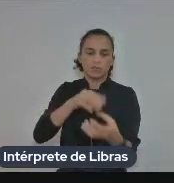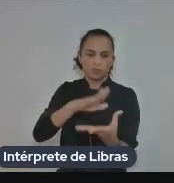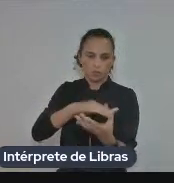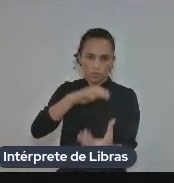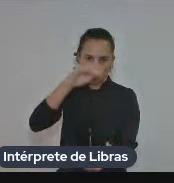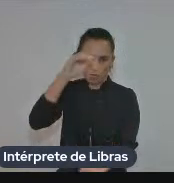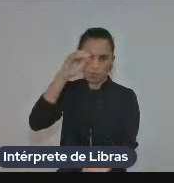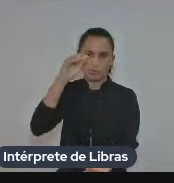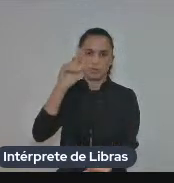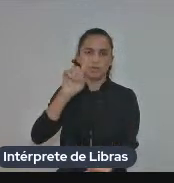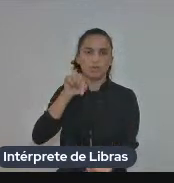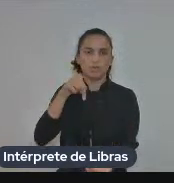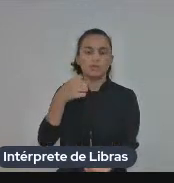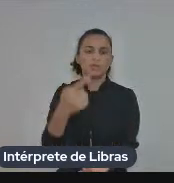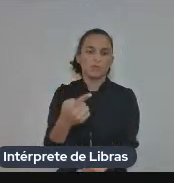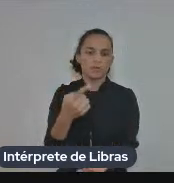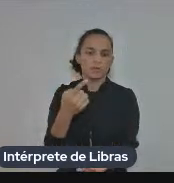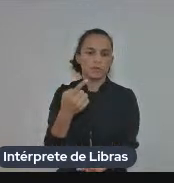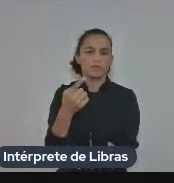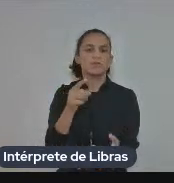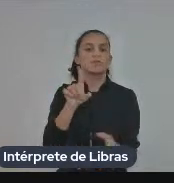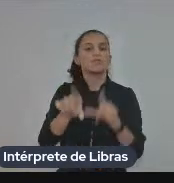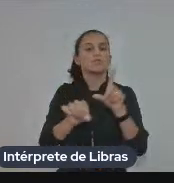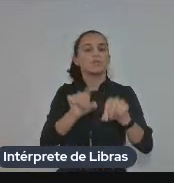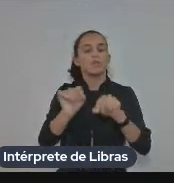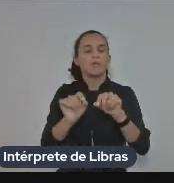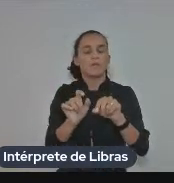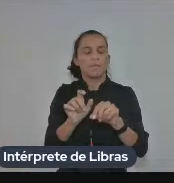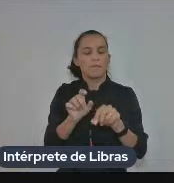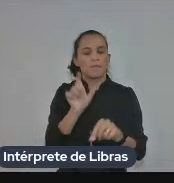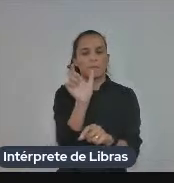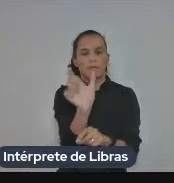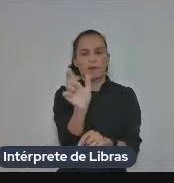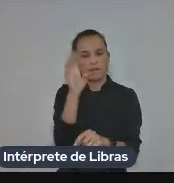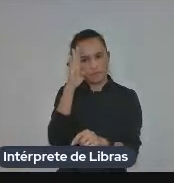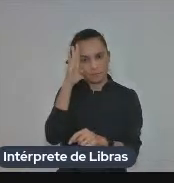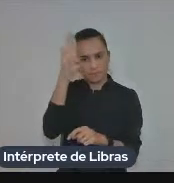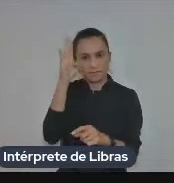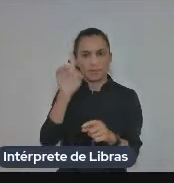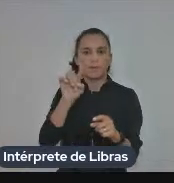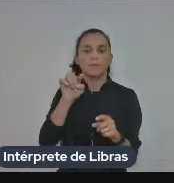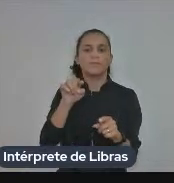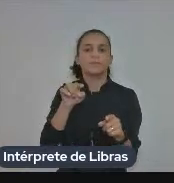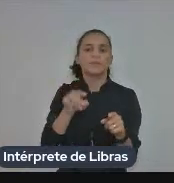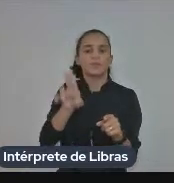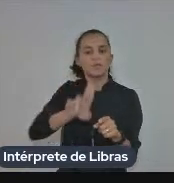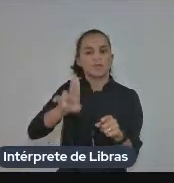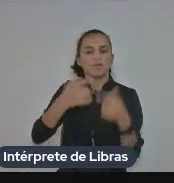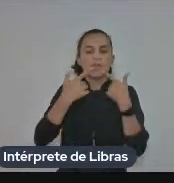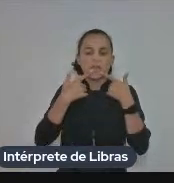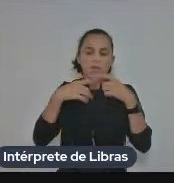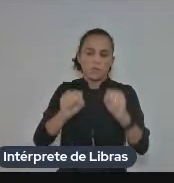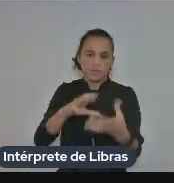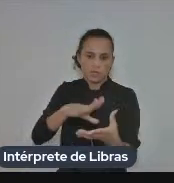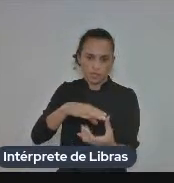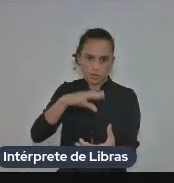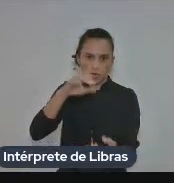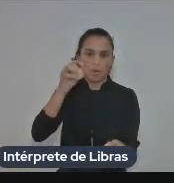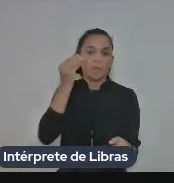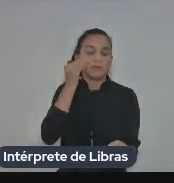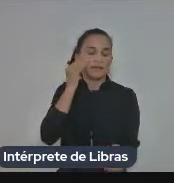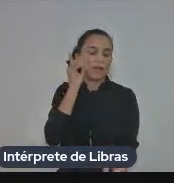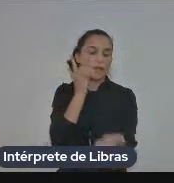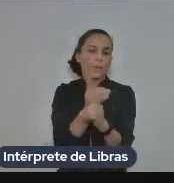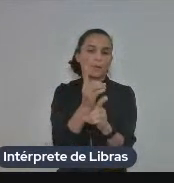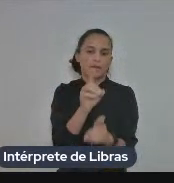nós levantamos as palavras-chave com as ferramentas da linguística de corpos para a identificação dessas UTEs.